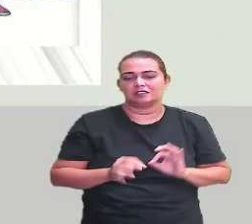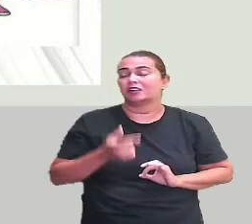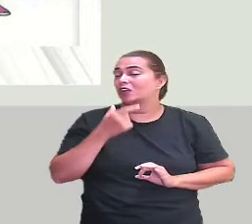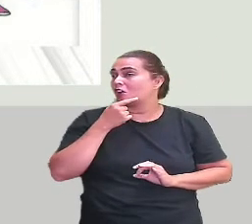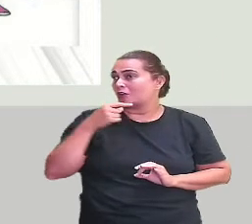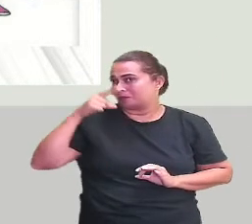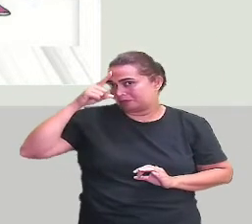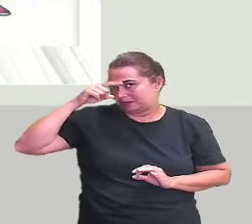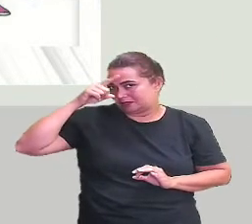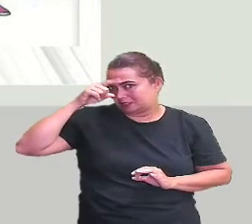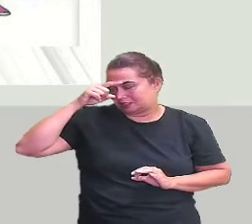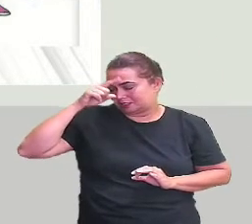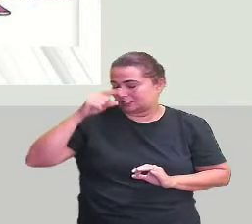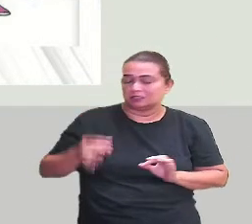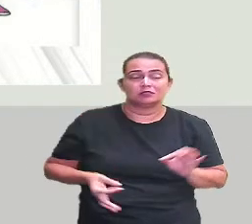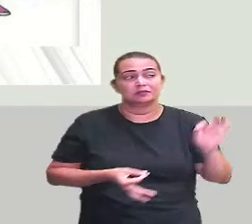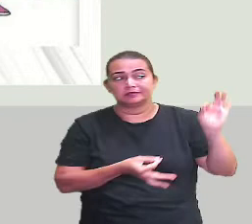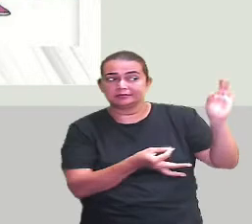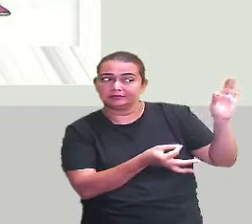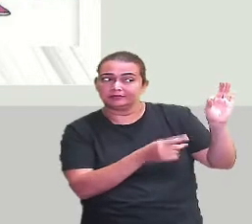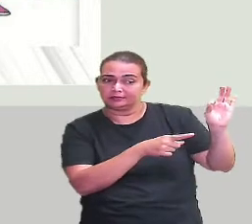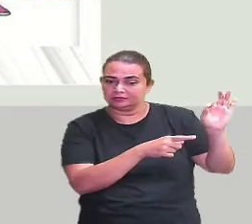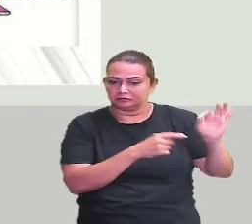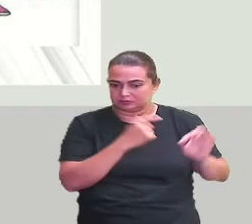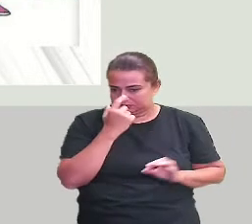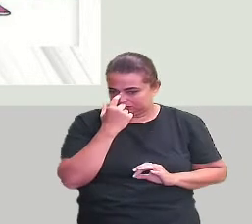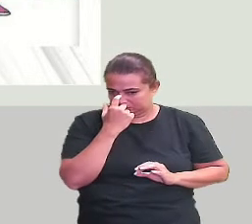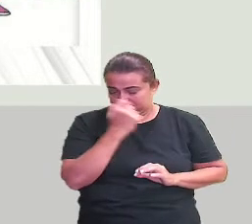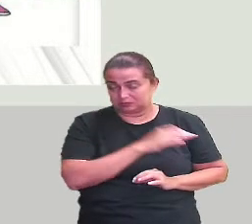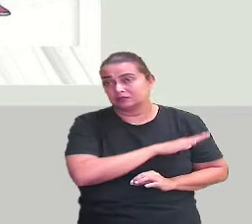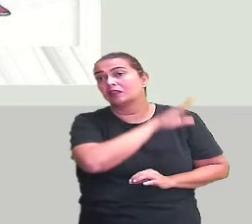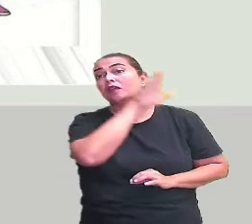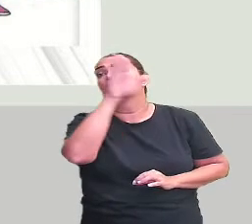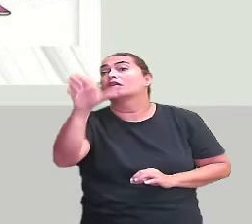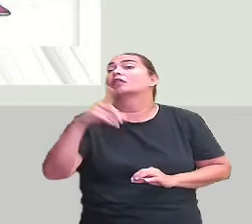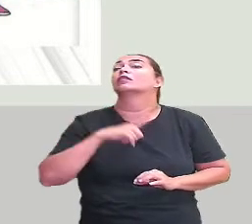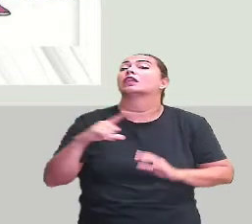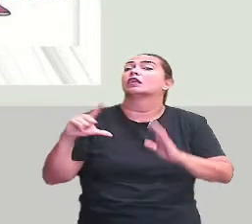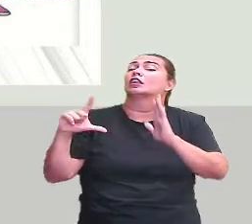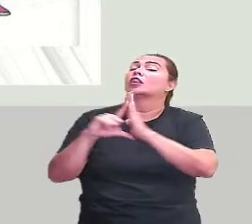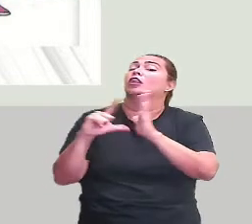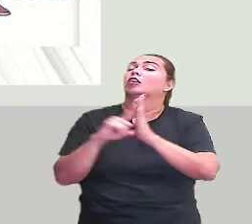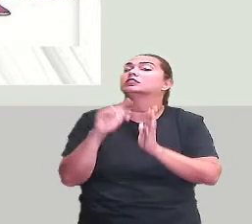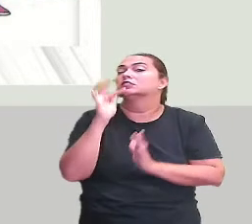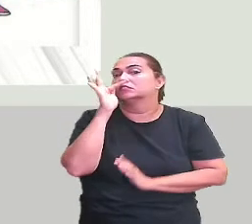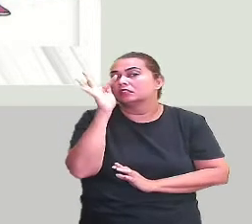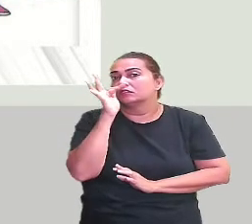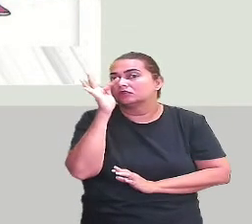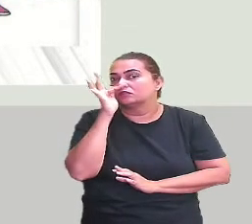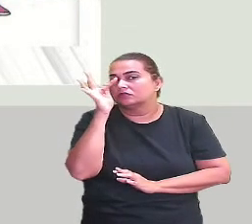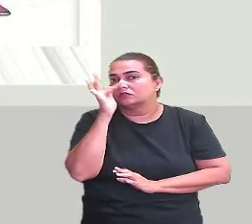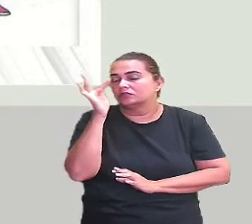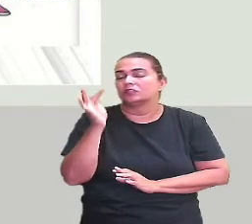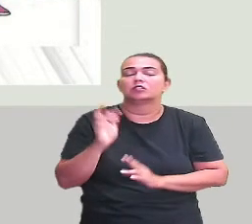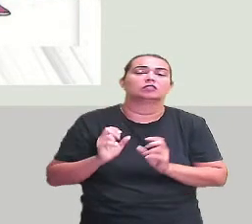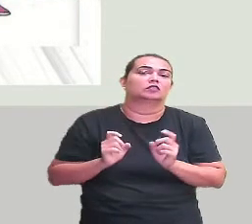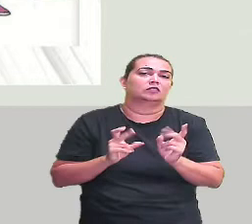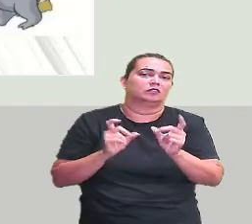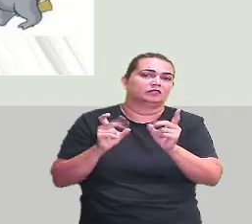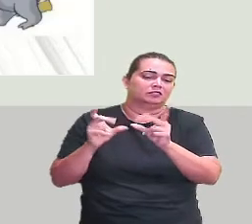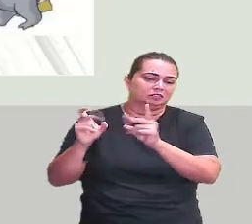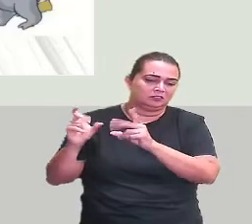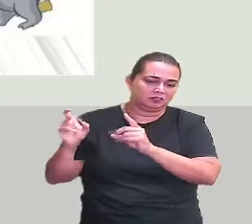E olha aí, ele foi visitar também, ó, uma floricultura. Uma loja onde só vende flores e plantas. Olha aí.